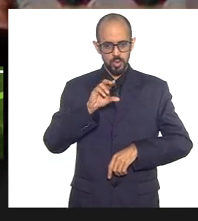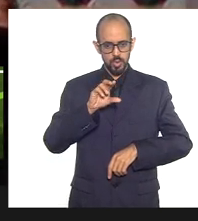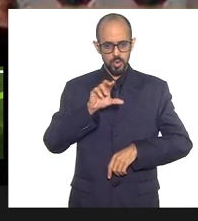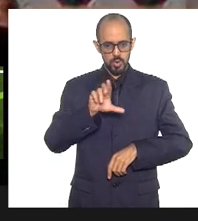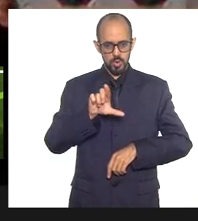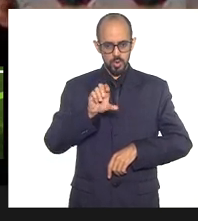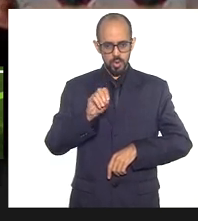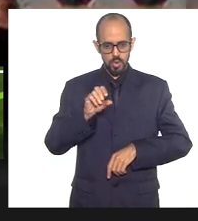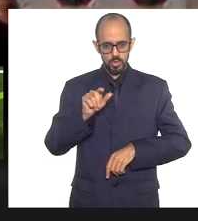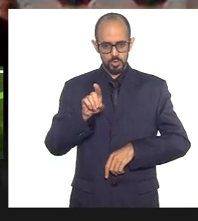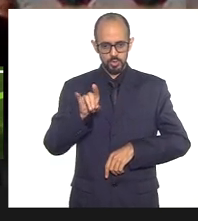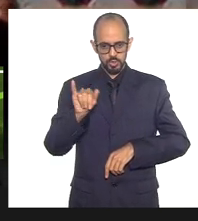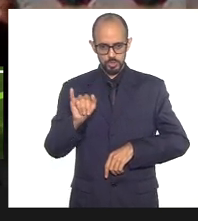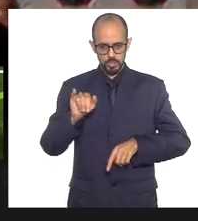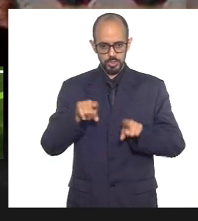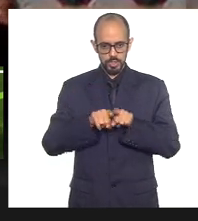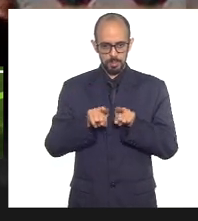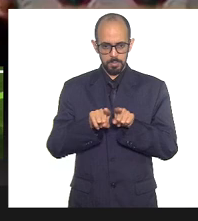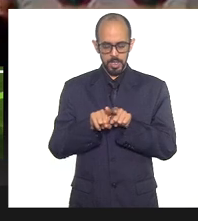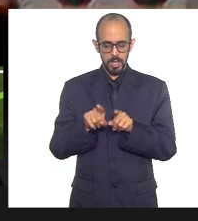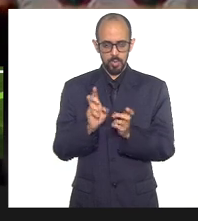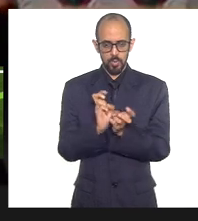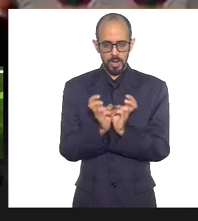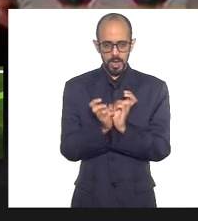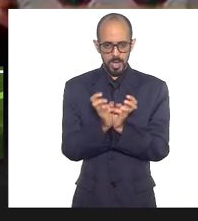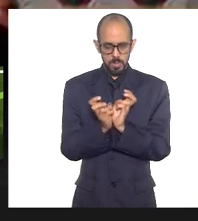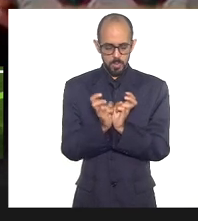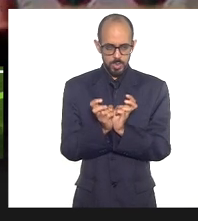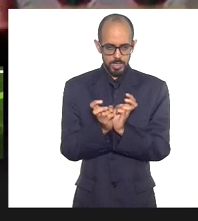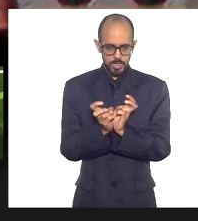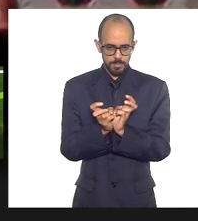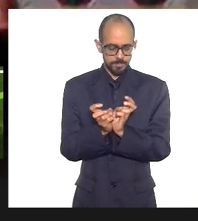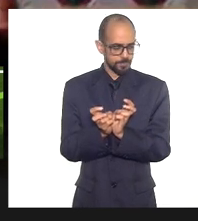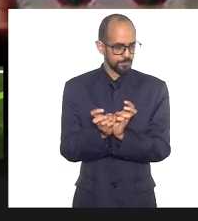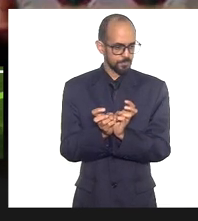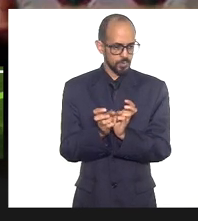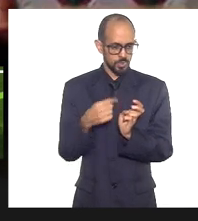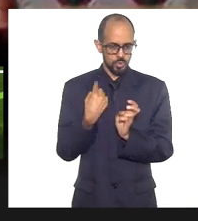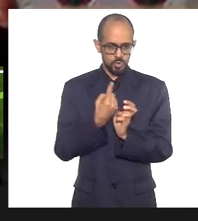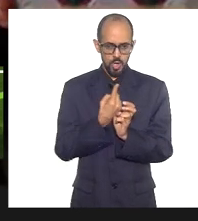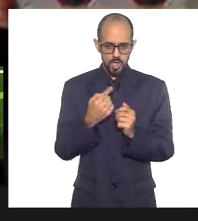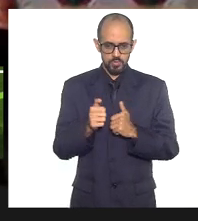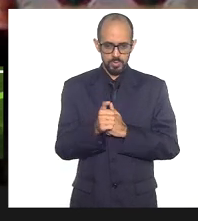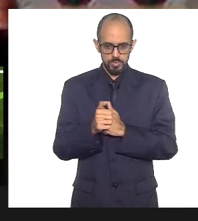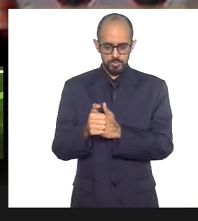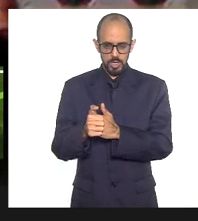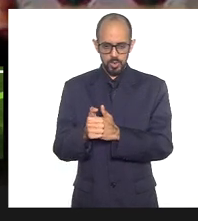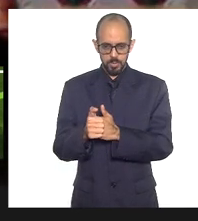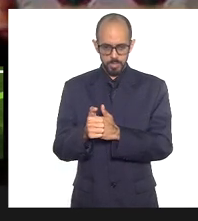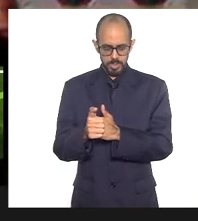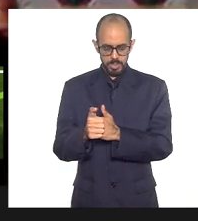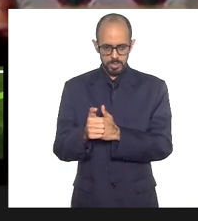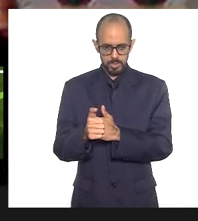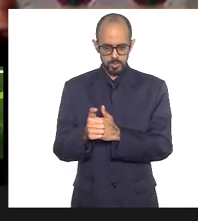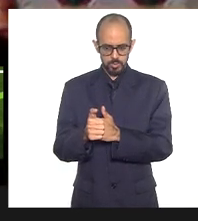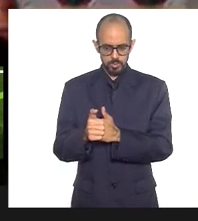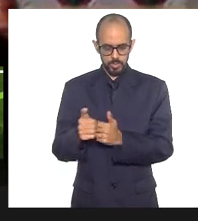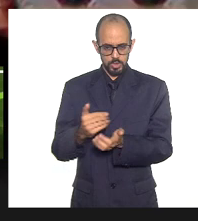Capoeira, companheiro que a gente vem acompanhando desde o início da nossa legislatura